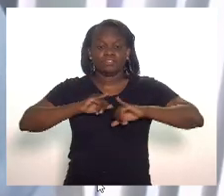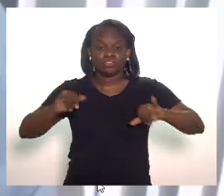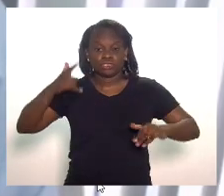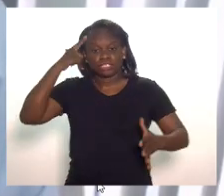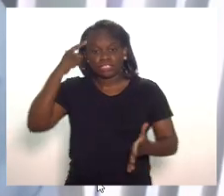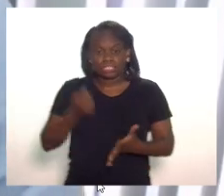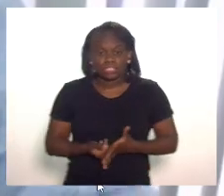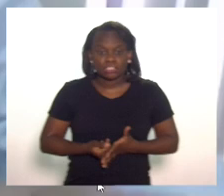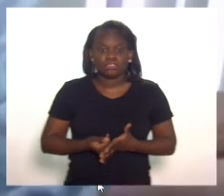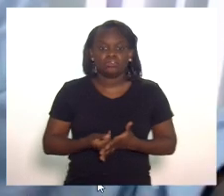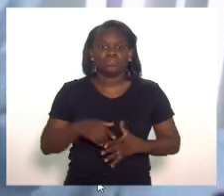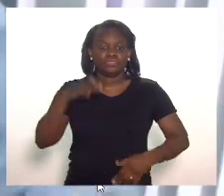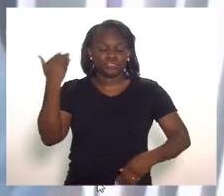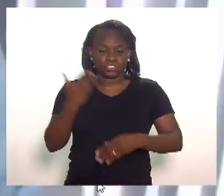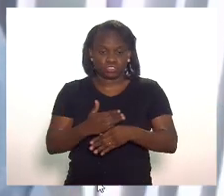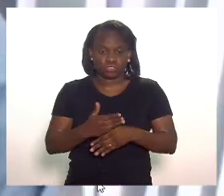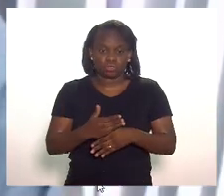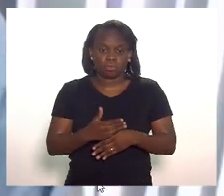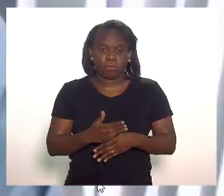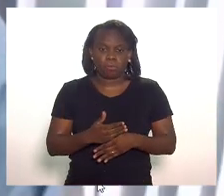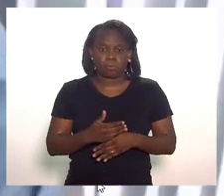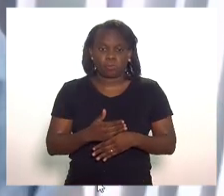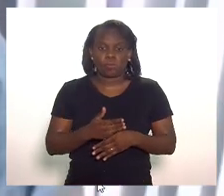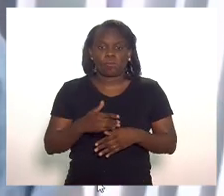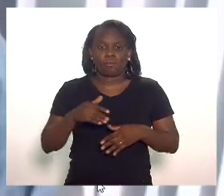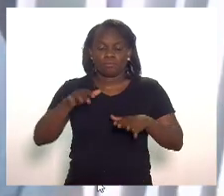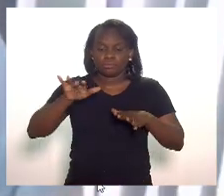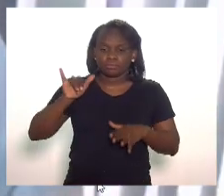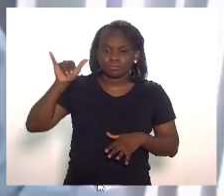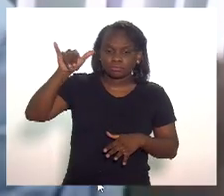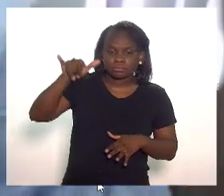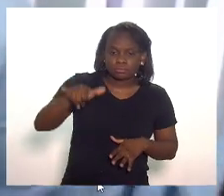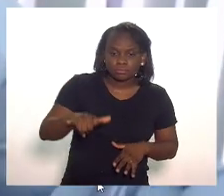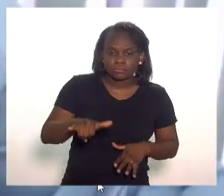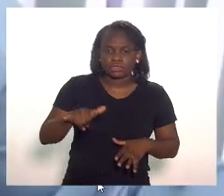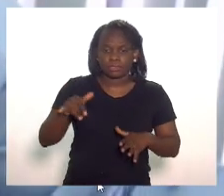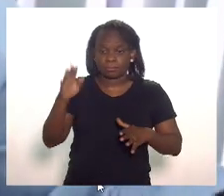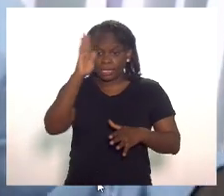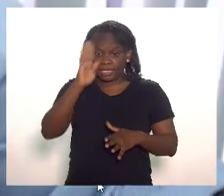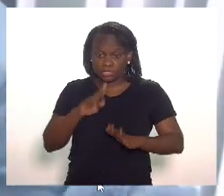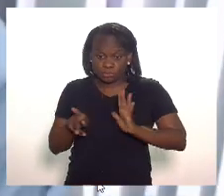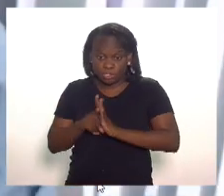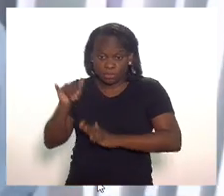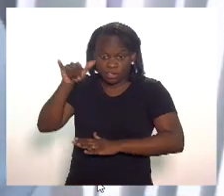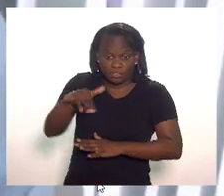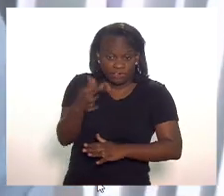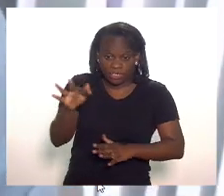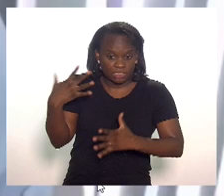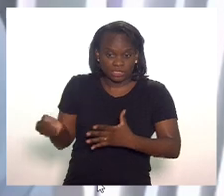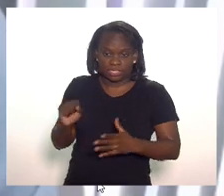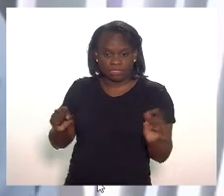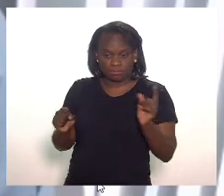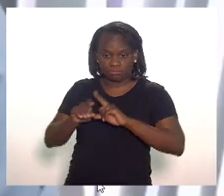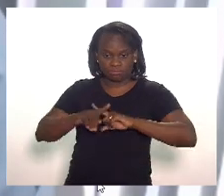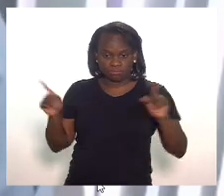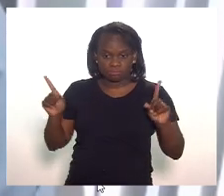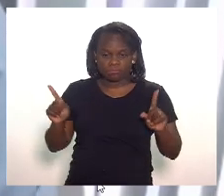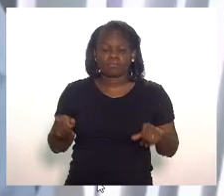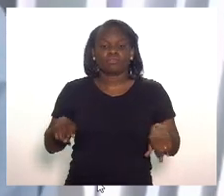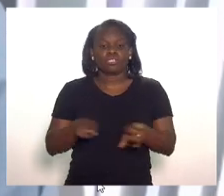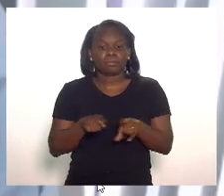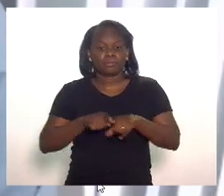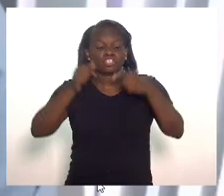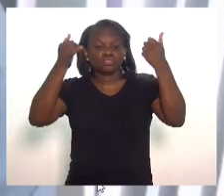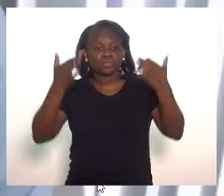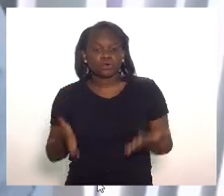sobre o fechamento do espaço aéreo para os voos brasileiros destinados à França e fez menção ao